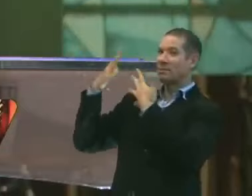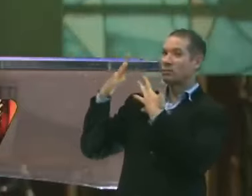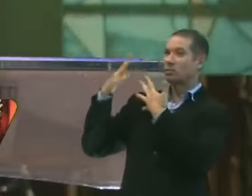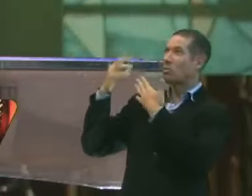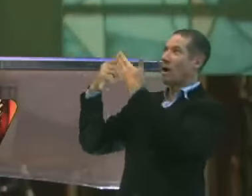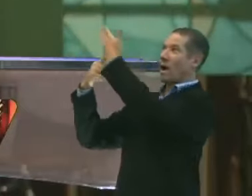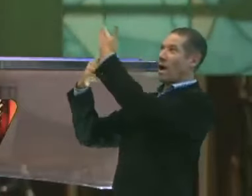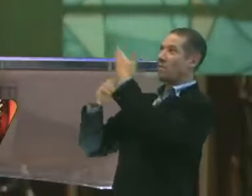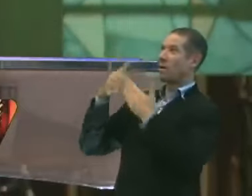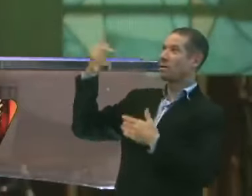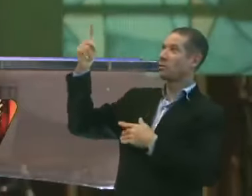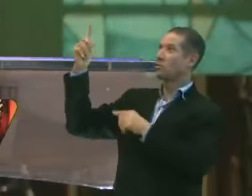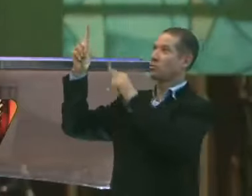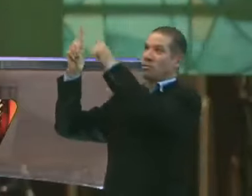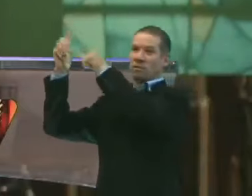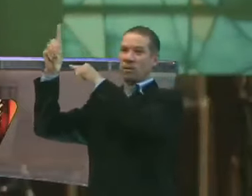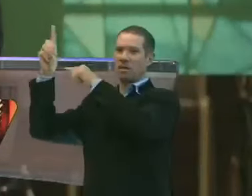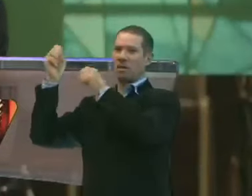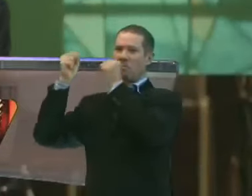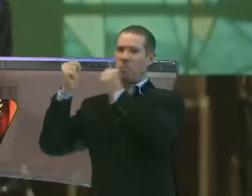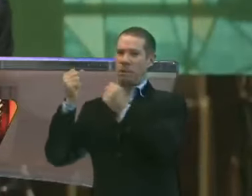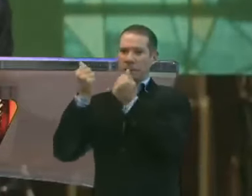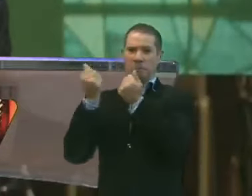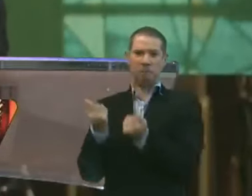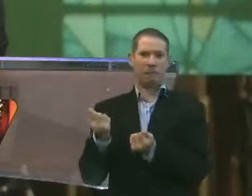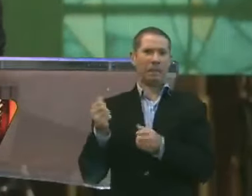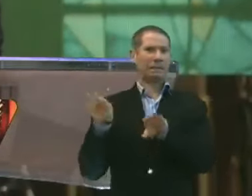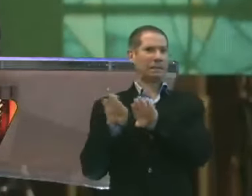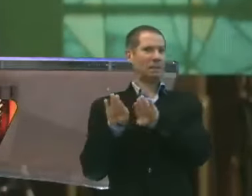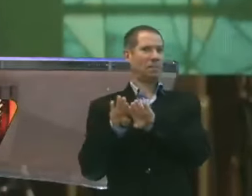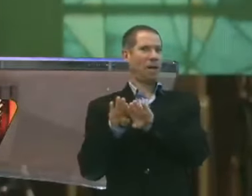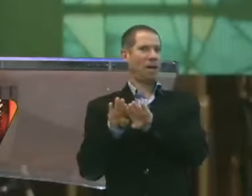Que revela a sua vontade. Pode ser uma mão que pese também.